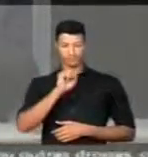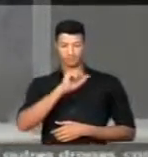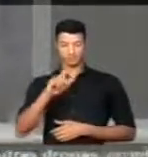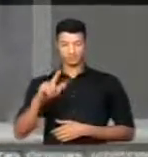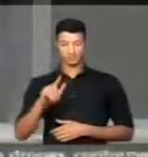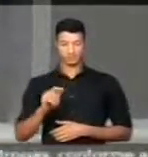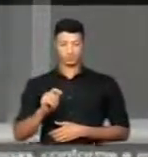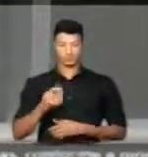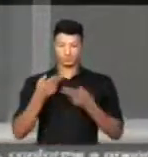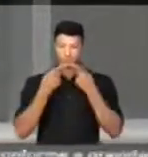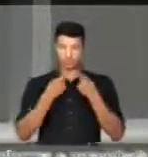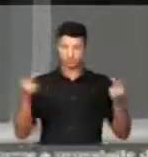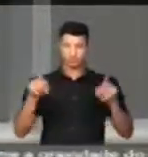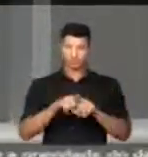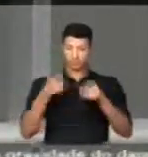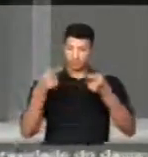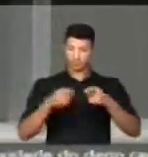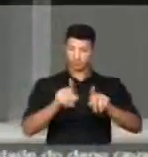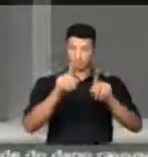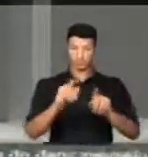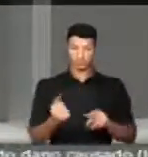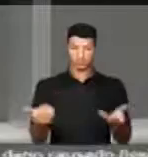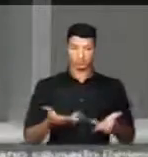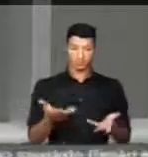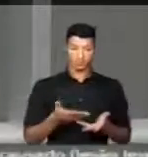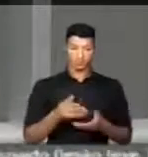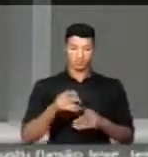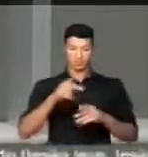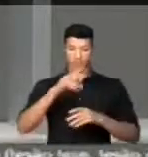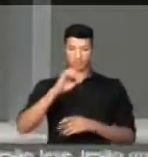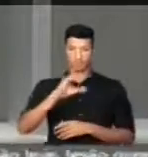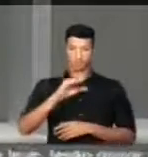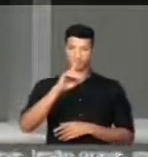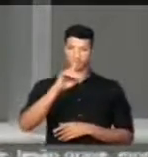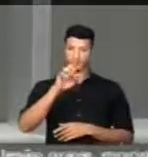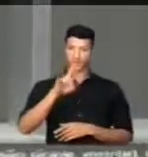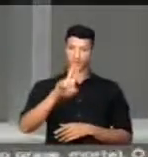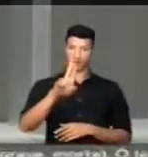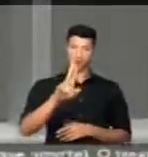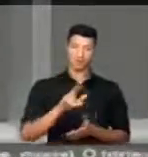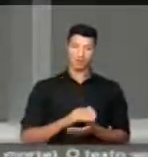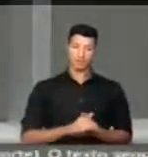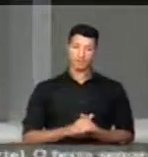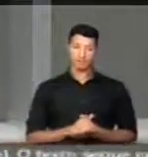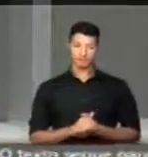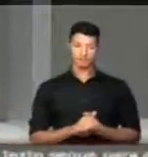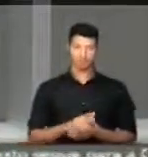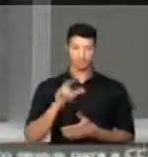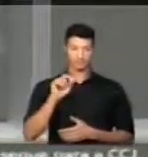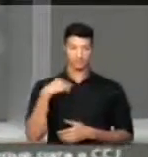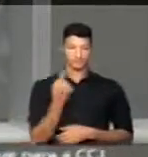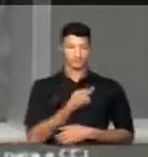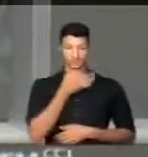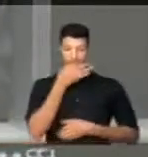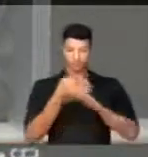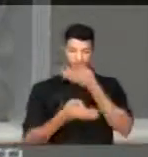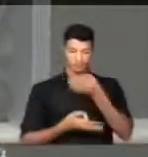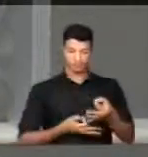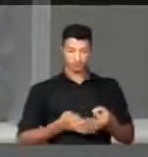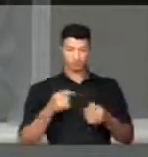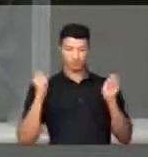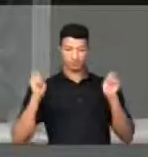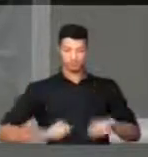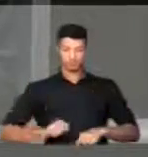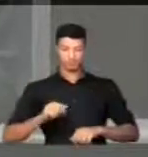se manifestou contra a PEC da ADRU, que na nossa opinião não